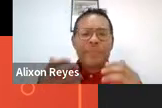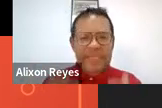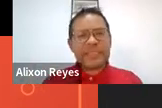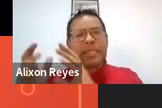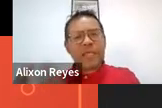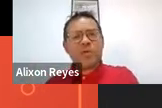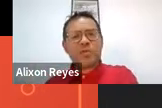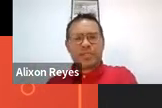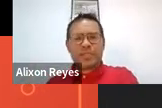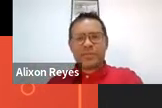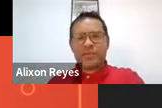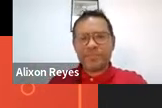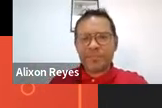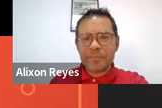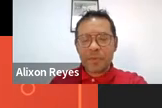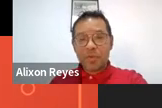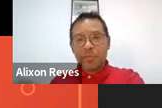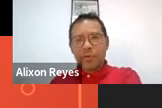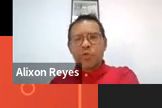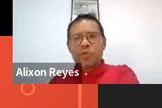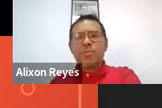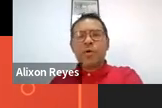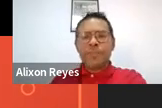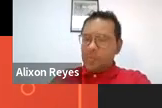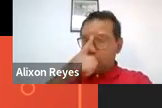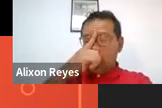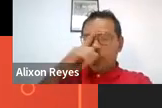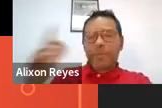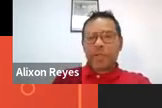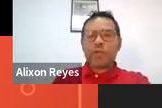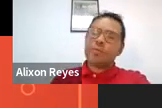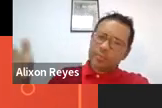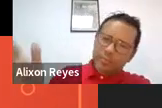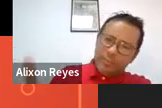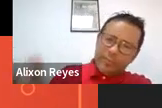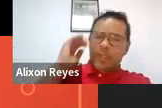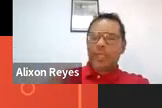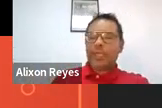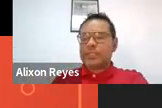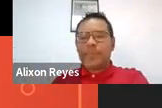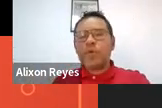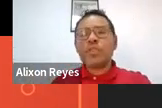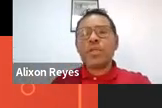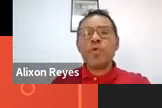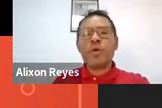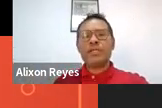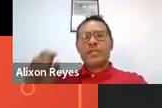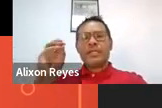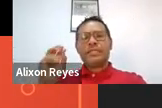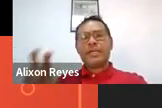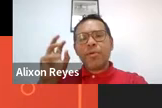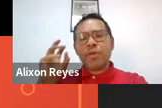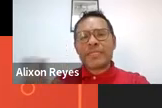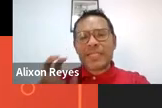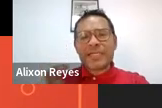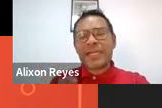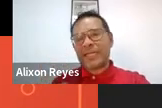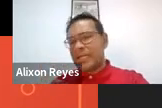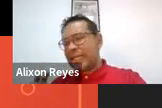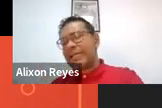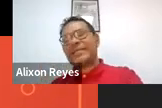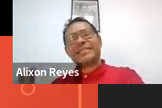em experiências de ocio e recreação. Por último, perdão, em último lugar, quisiéramos